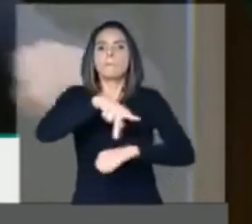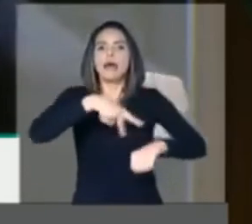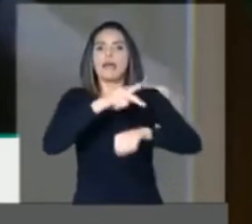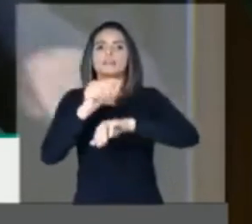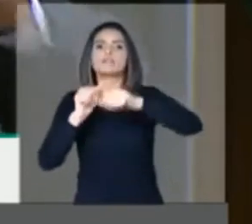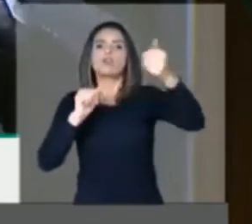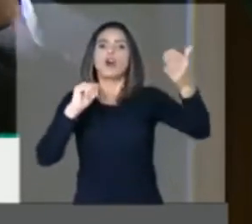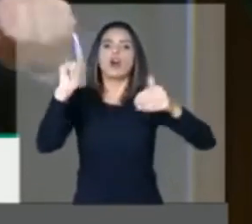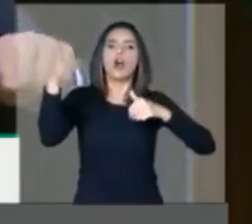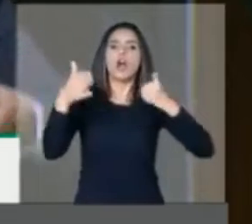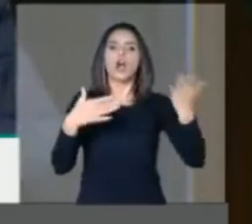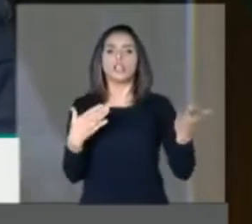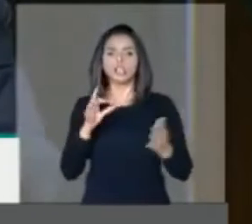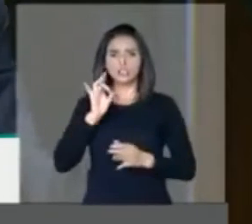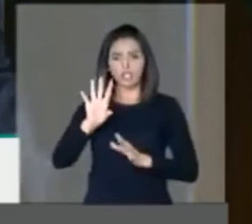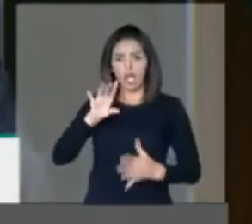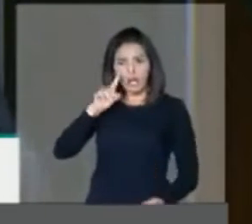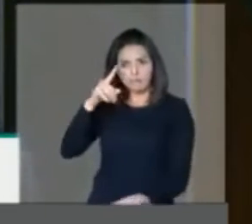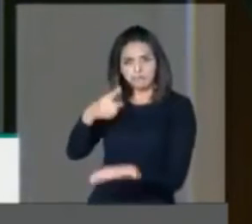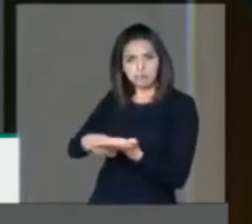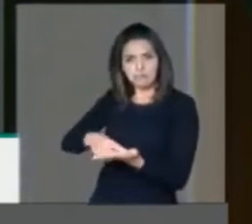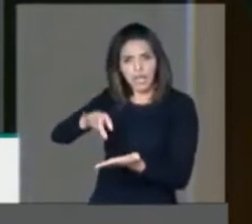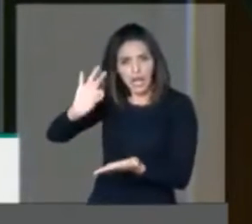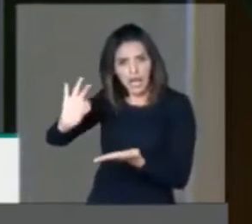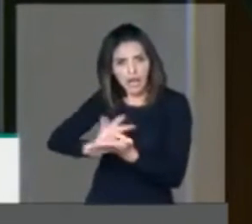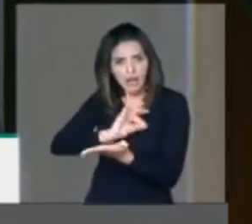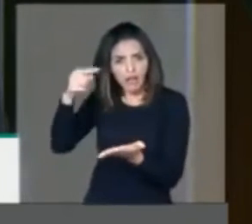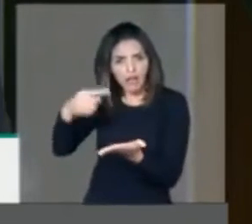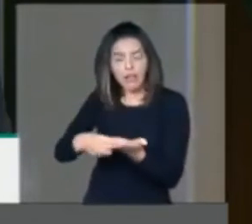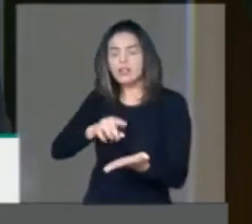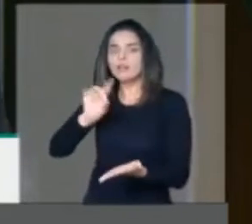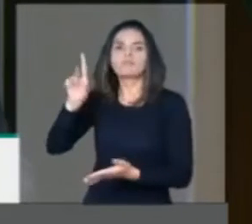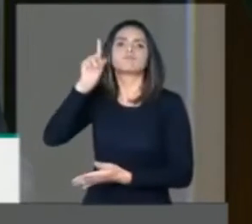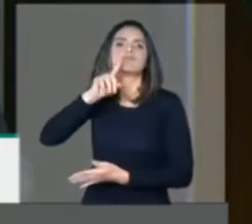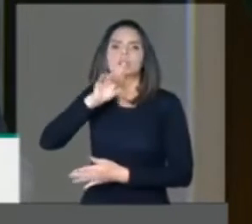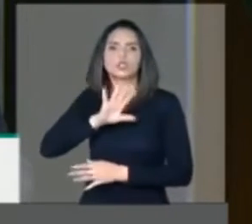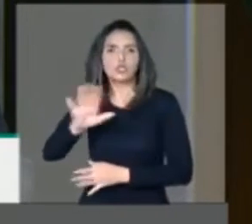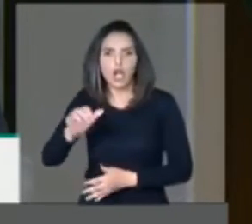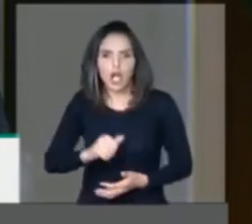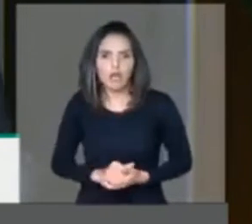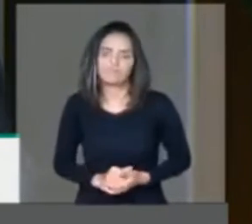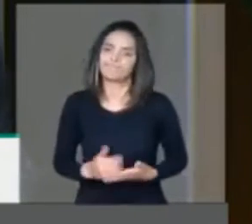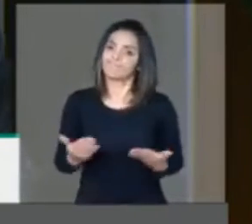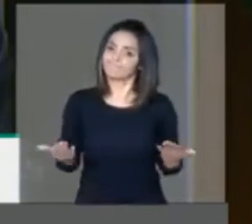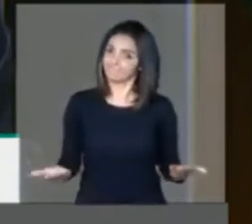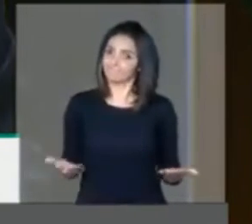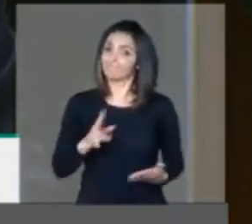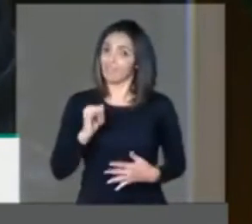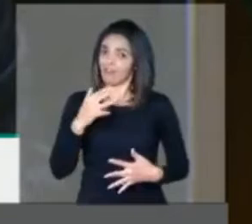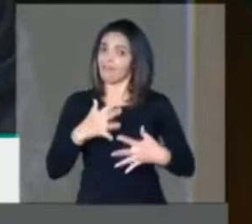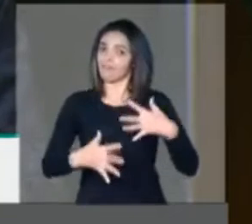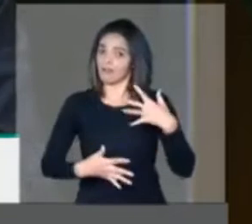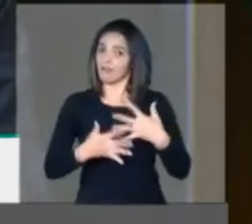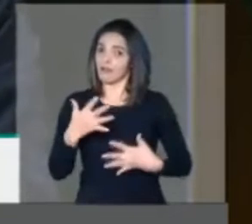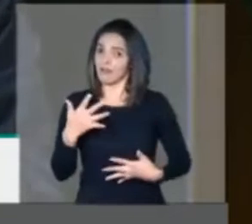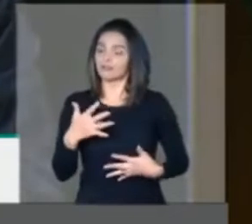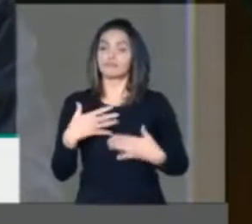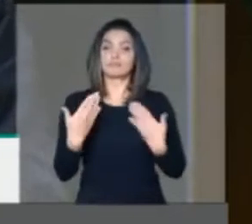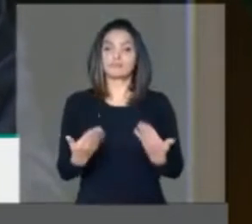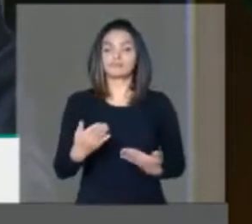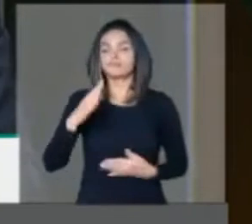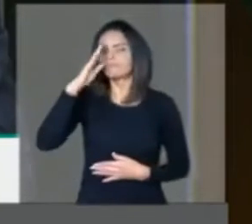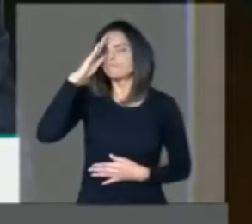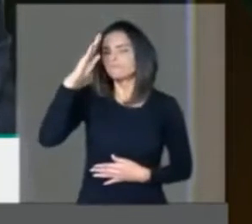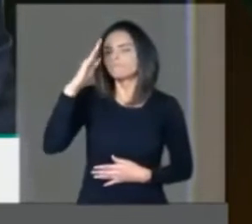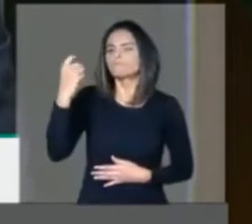outros países que utilizem ao máximo a base de Alcântara. Portanto, é fundamental